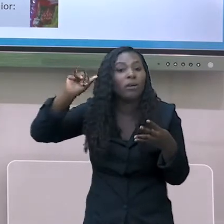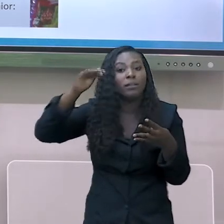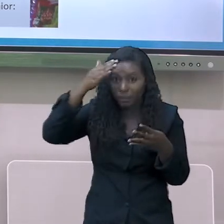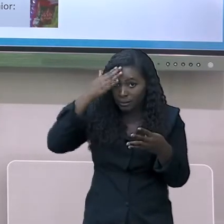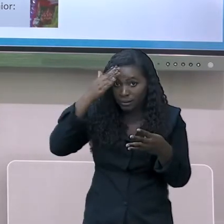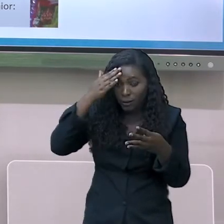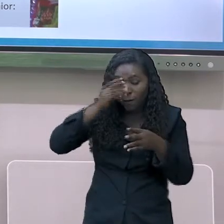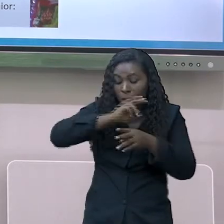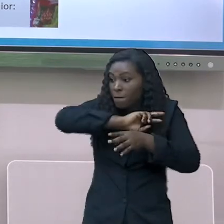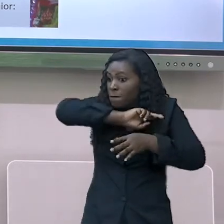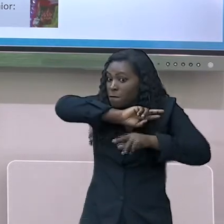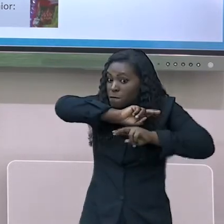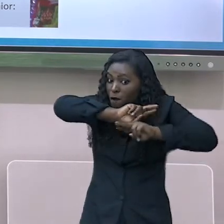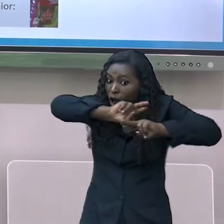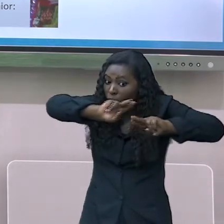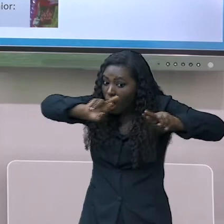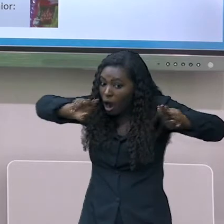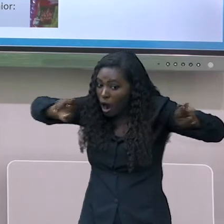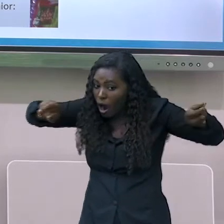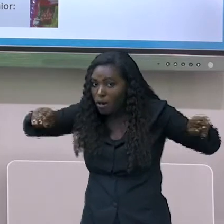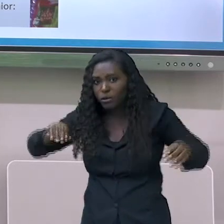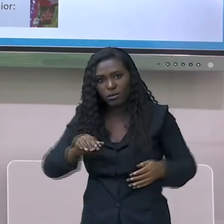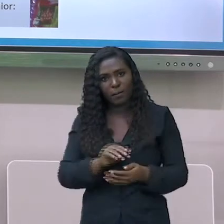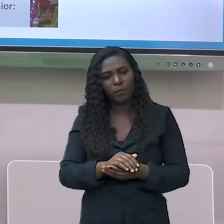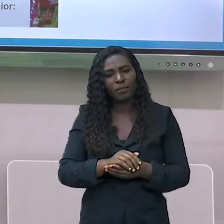para cada devoto.